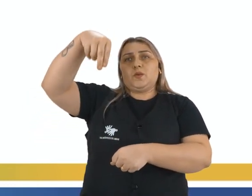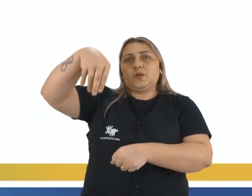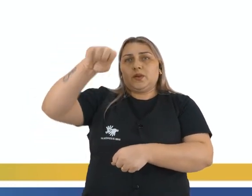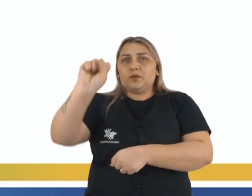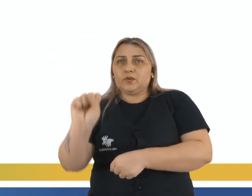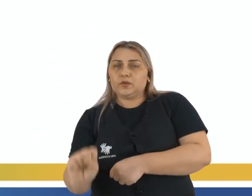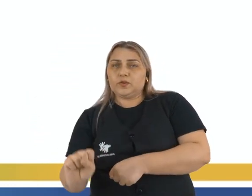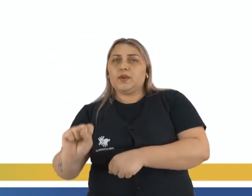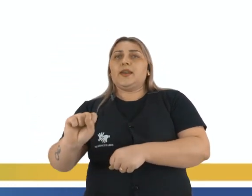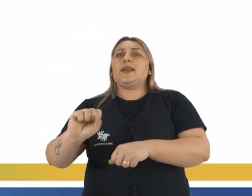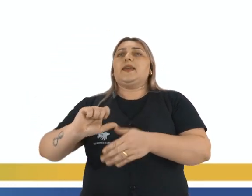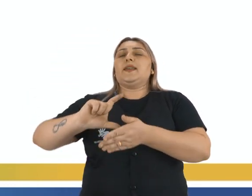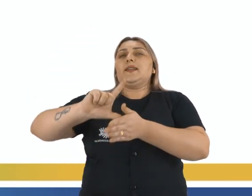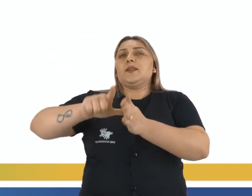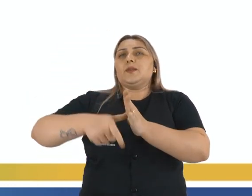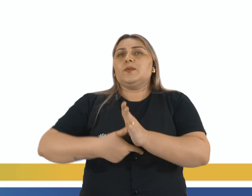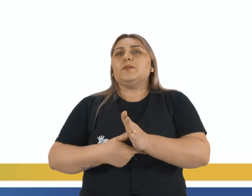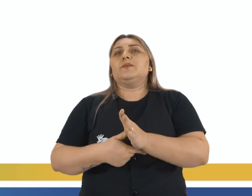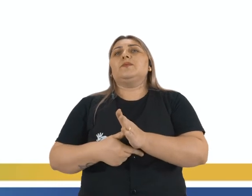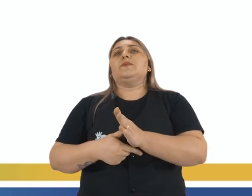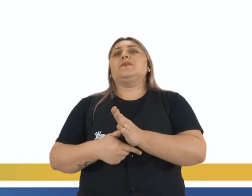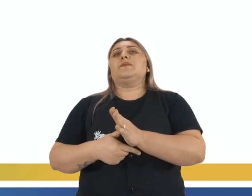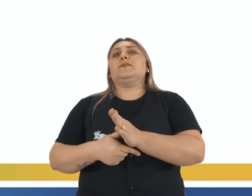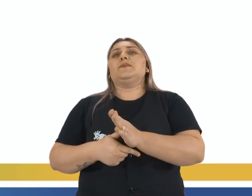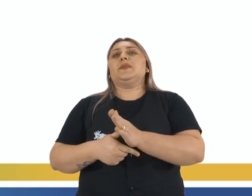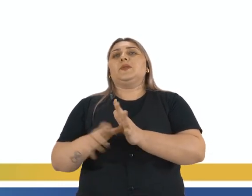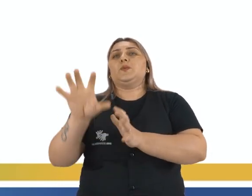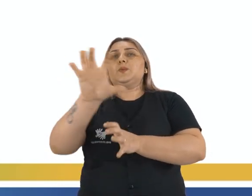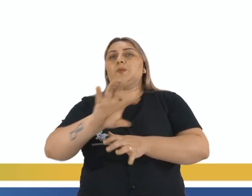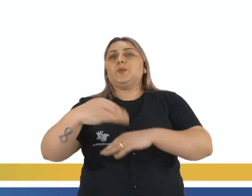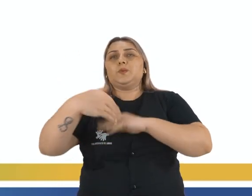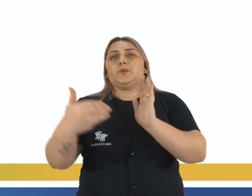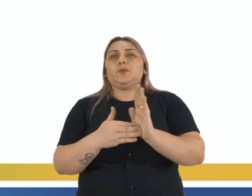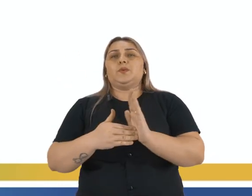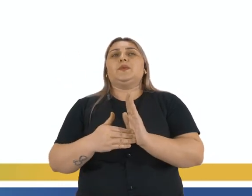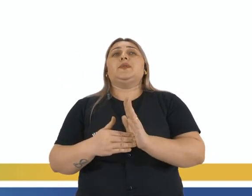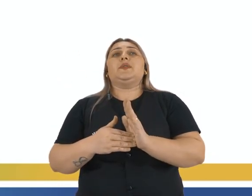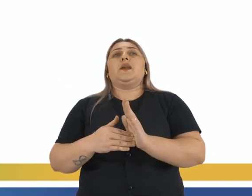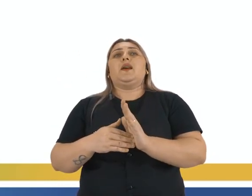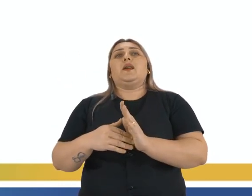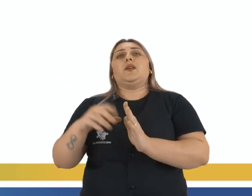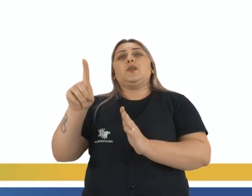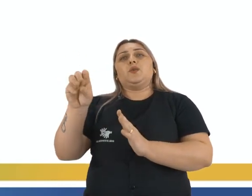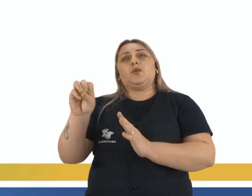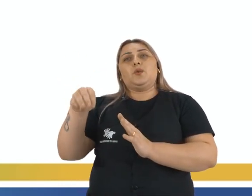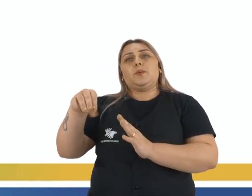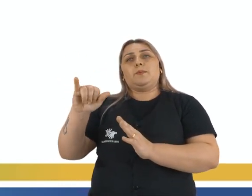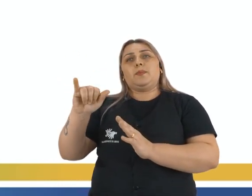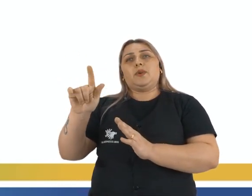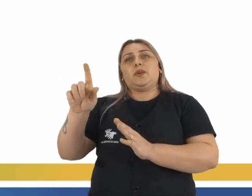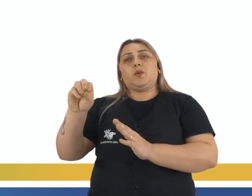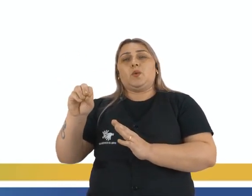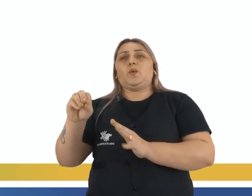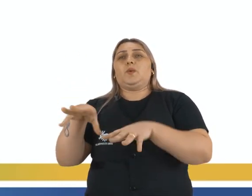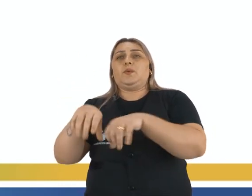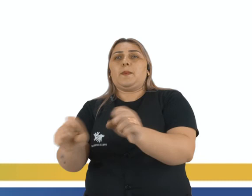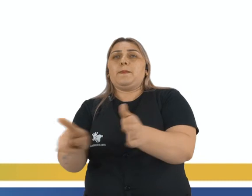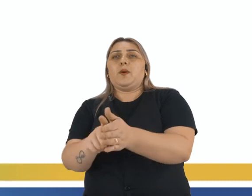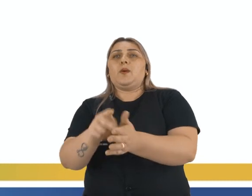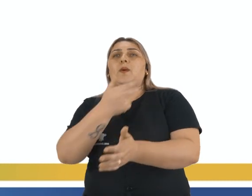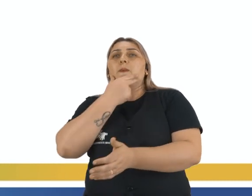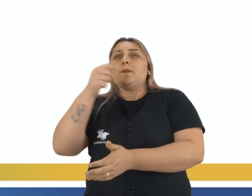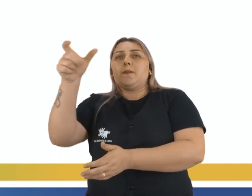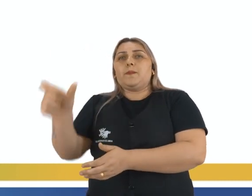sul e, em pouco tempo, a ilha inteira, né. São Domingos foi colonizado, então, por franceses. Aí, no